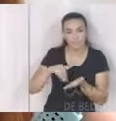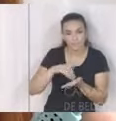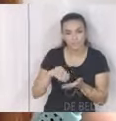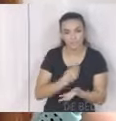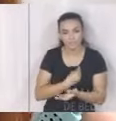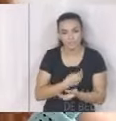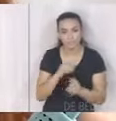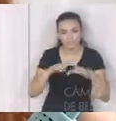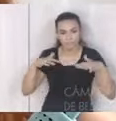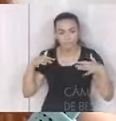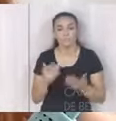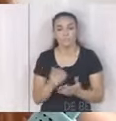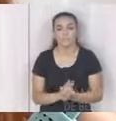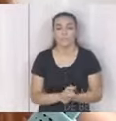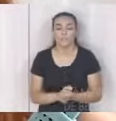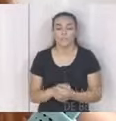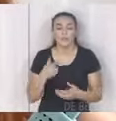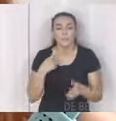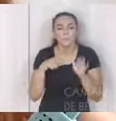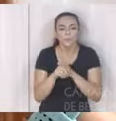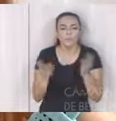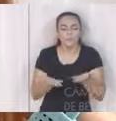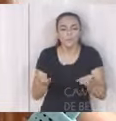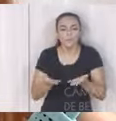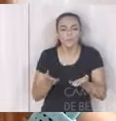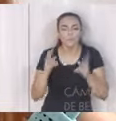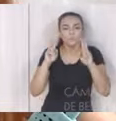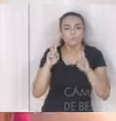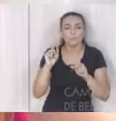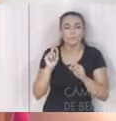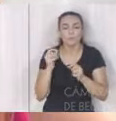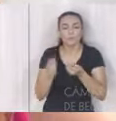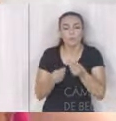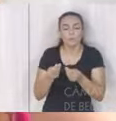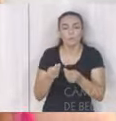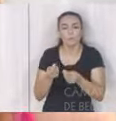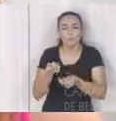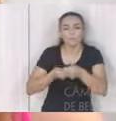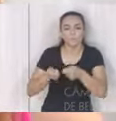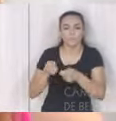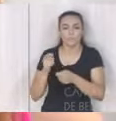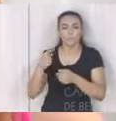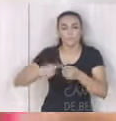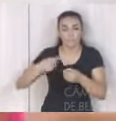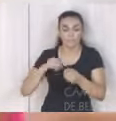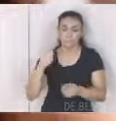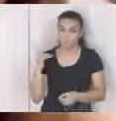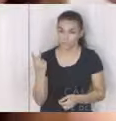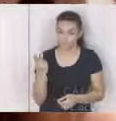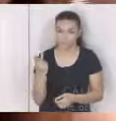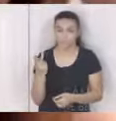com a gente. a minha pergunta hoje é sobre a questão da sustentabilidade na cidade de Belo Horizonte.